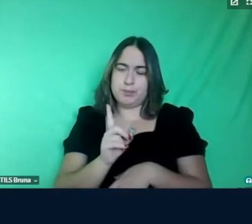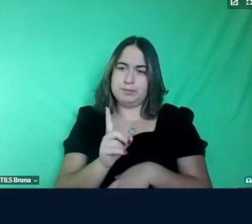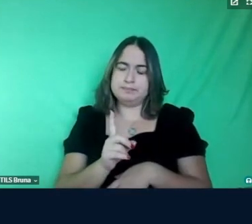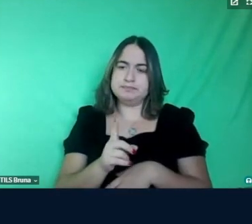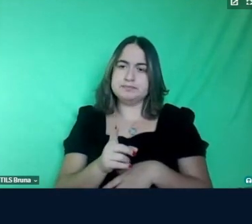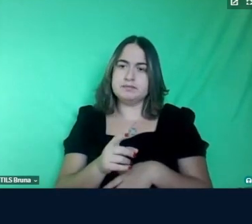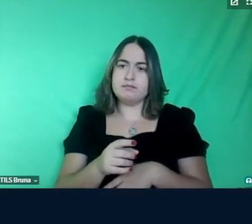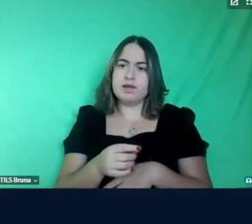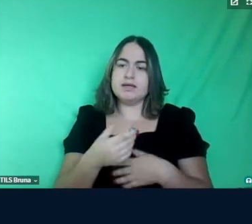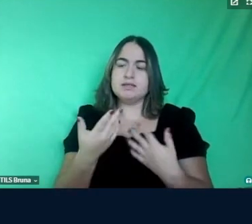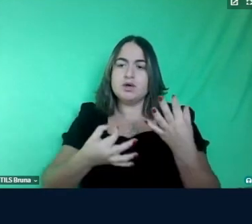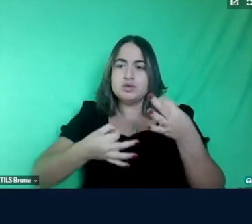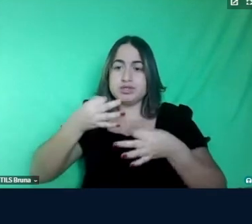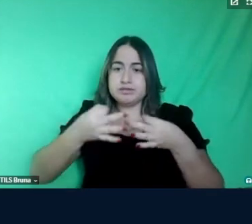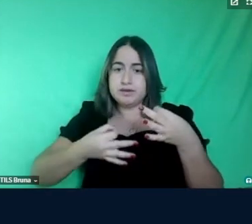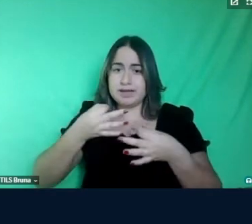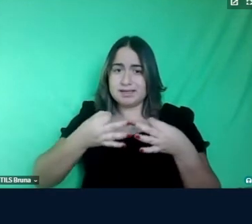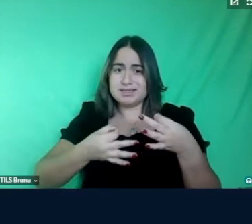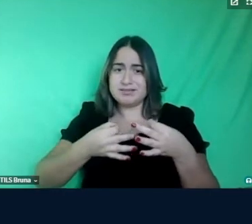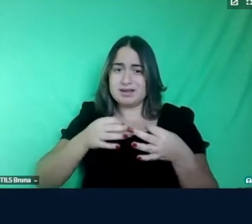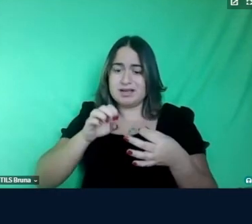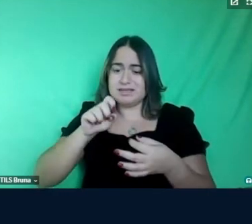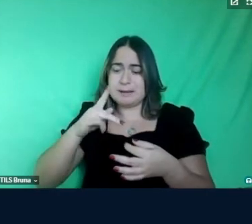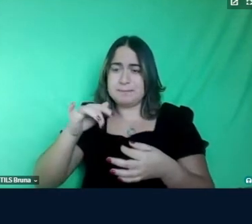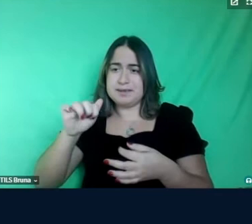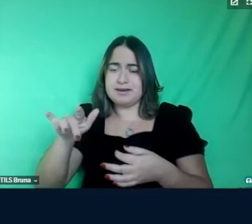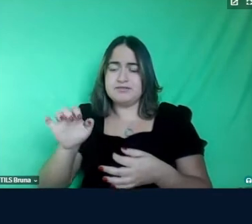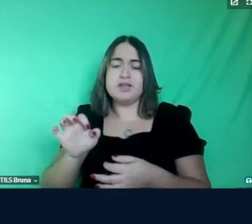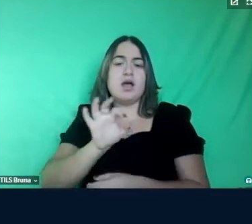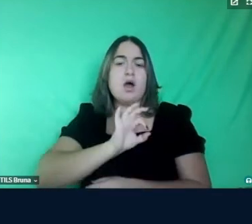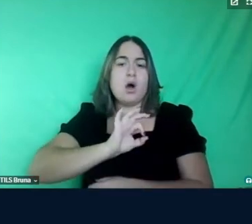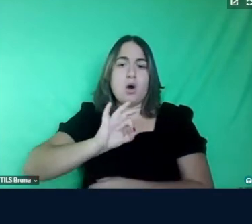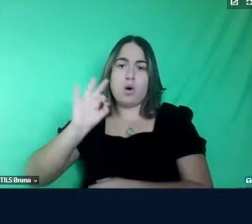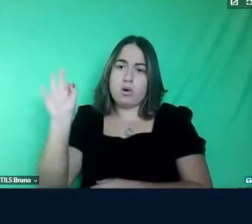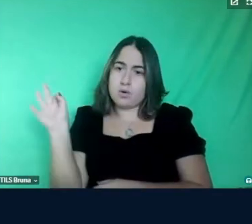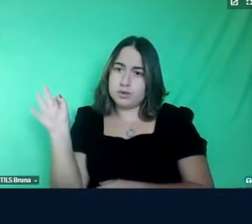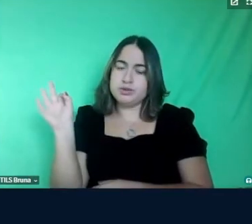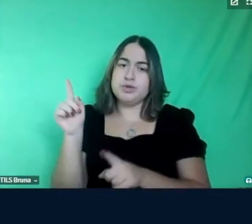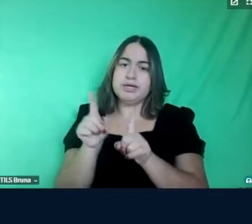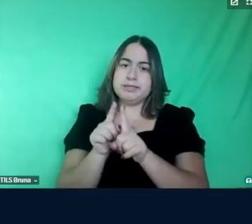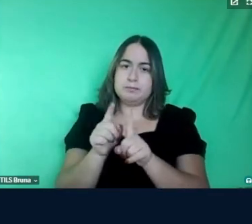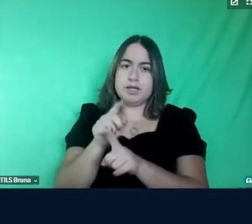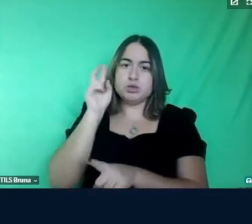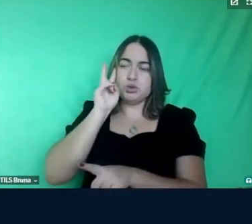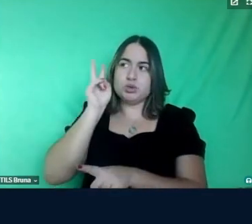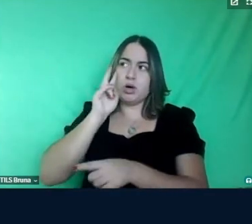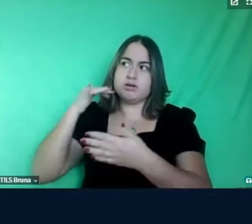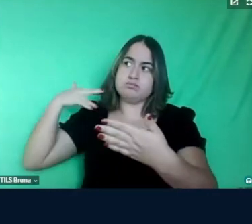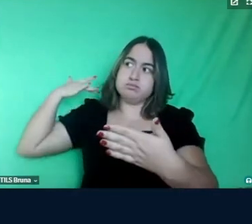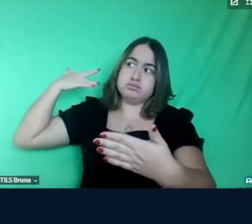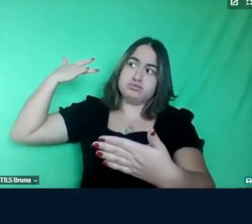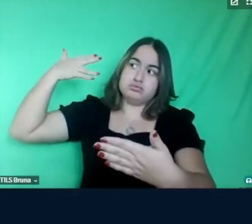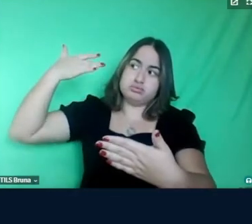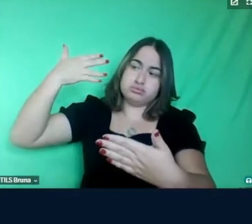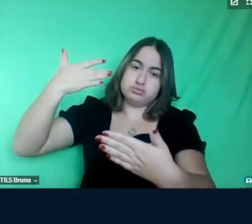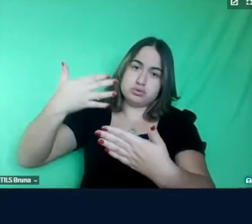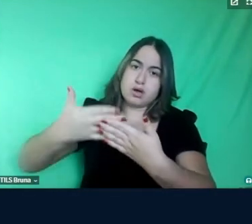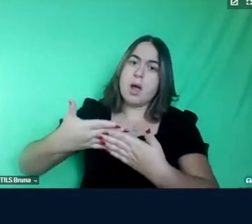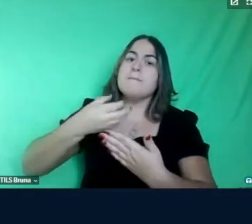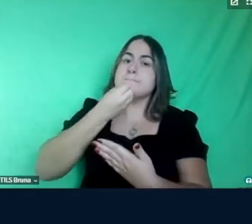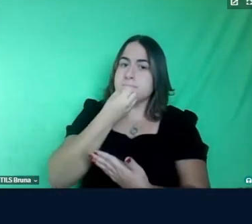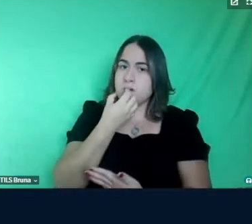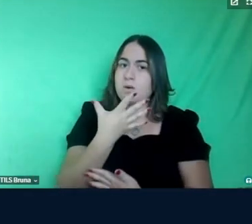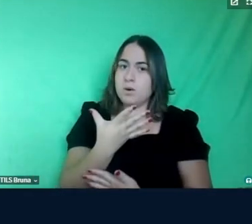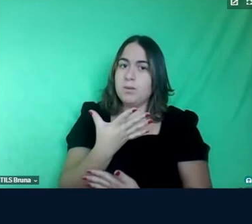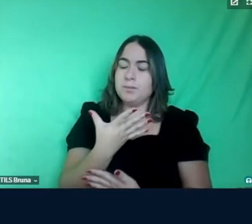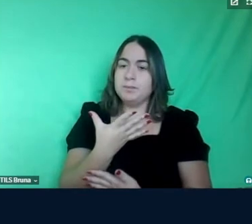justificativa das epígrafes é muito boa o percurso histórico que você fez é muito bom e você